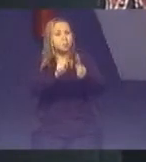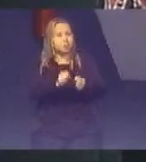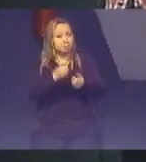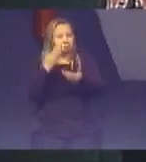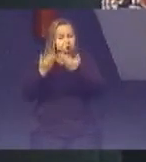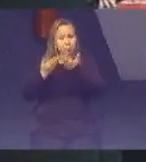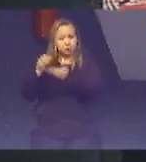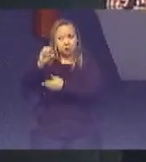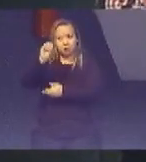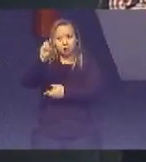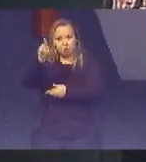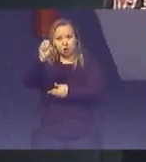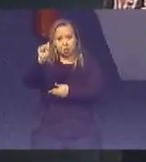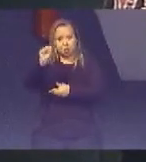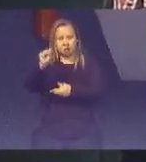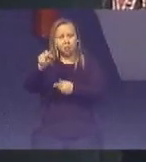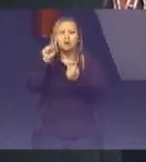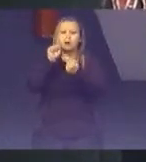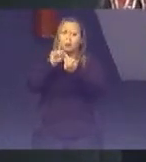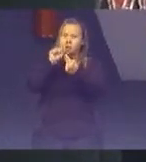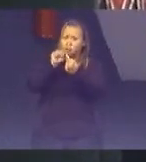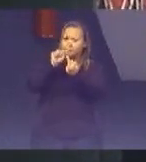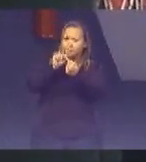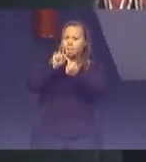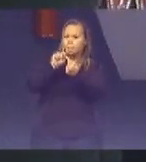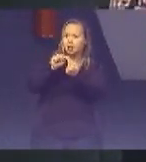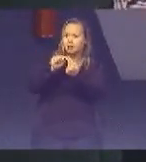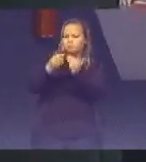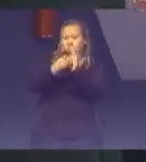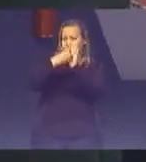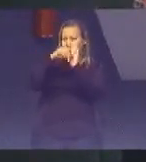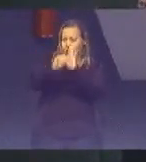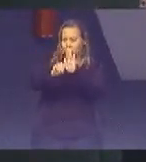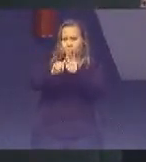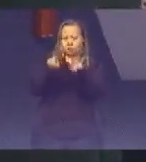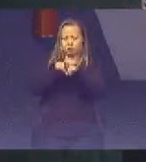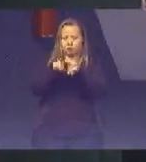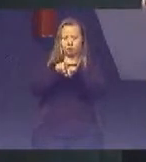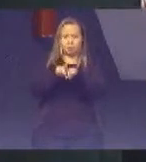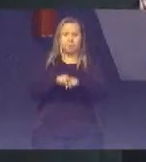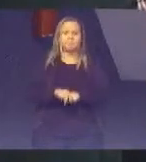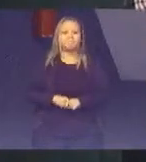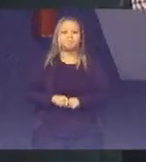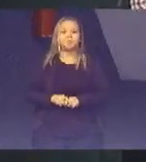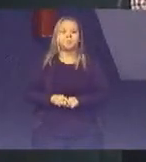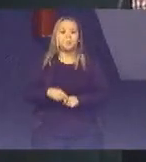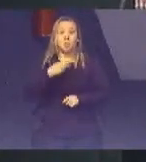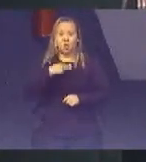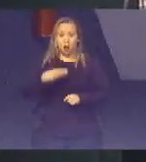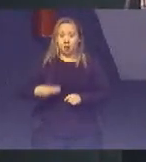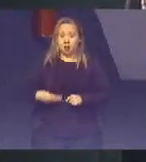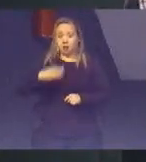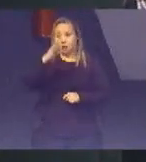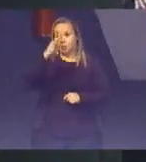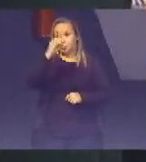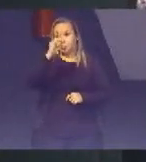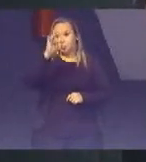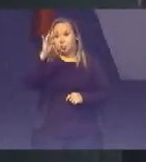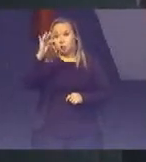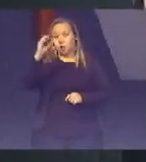Sempre na mesma métrica De metas E indicadores O ministro Toffoli Editou essa portaria